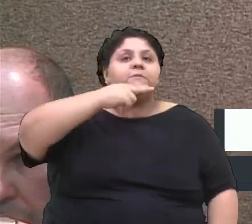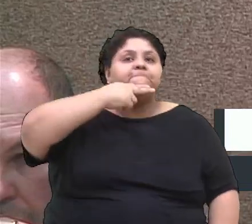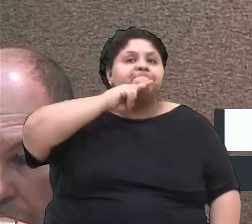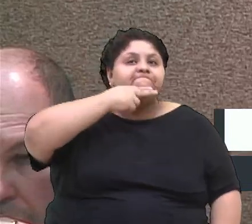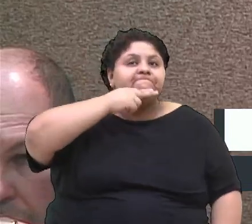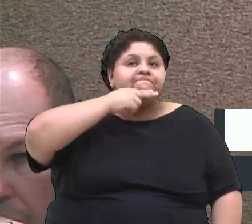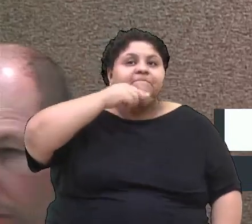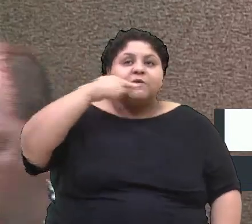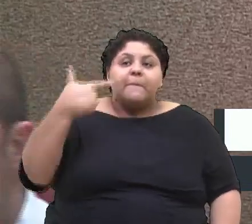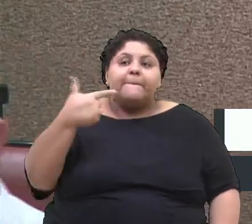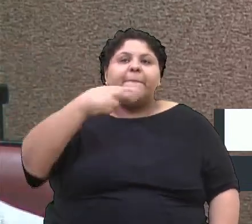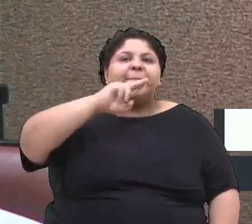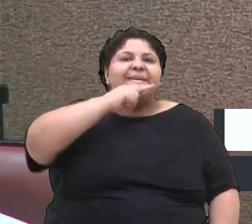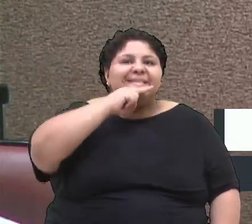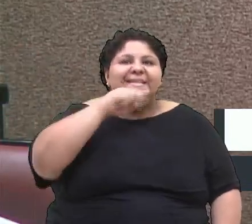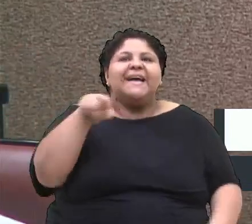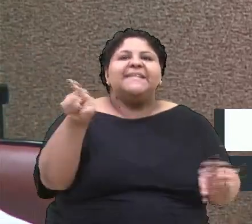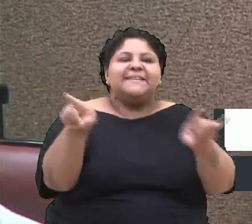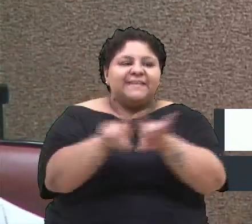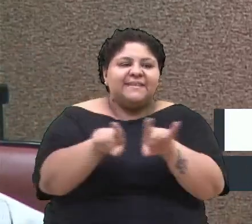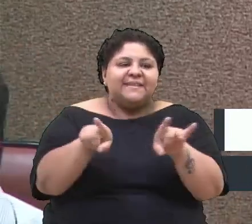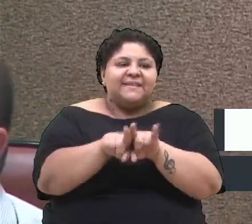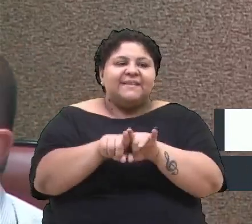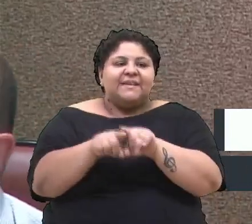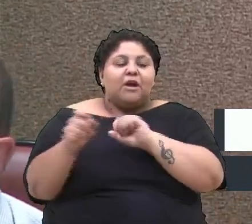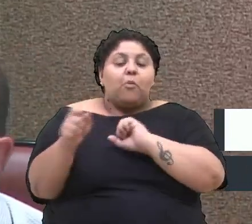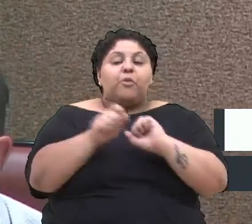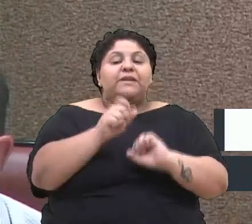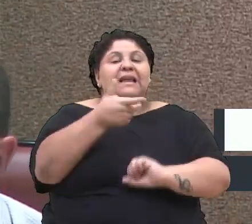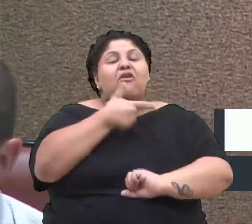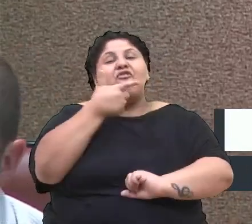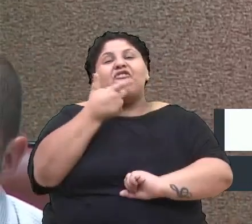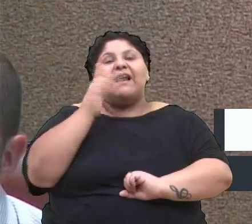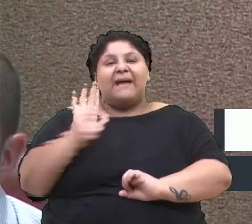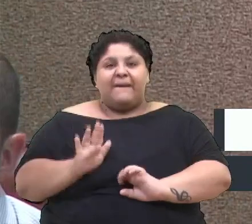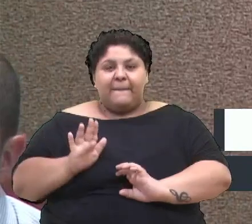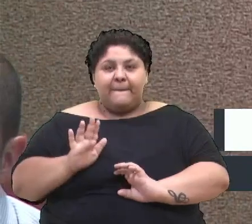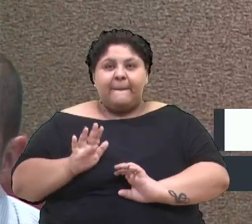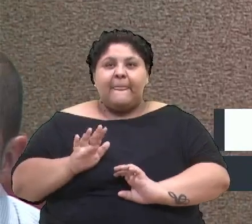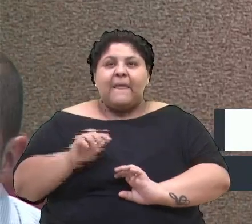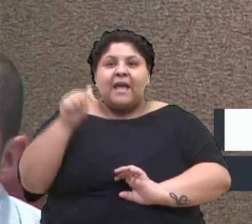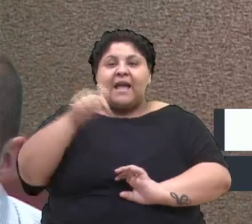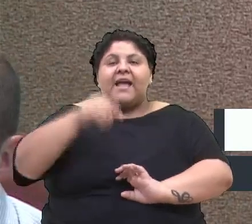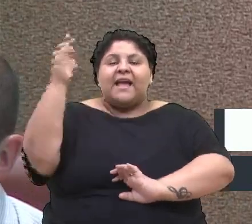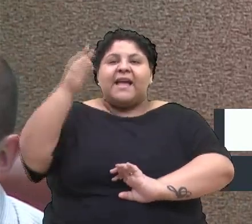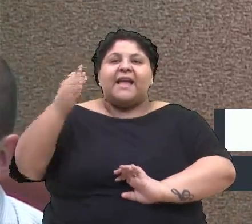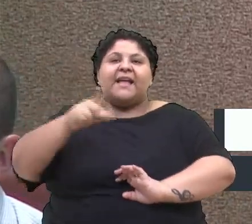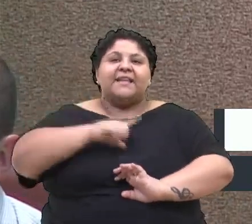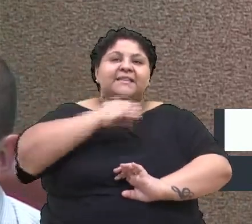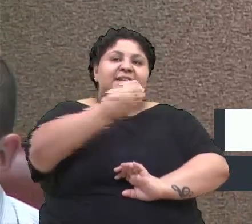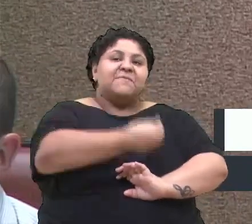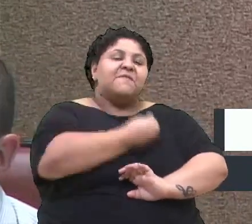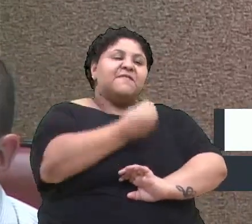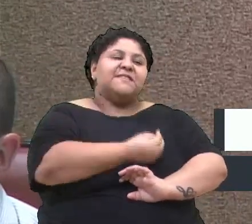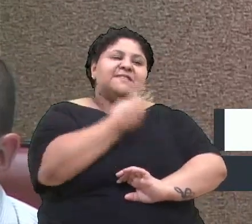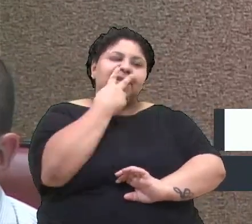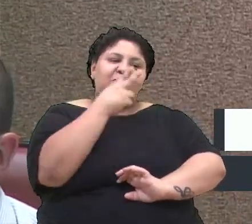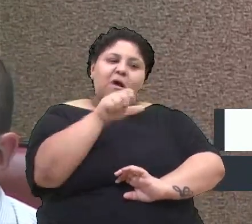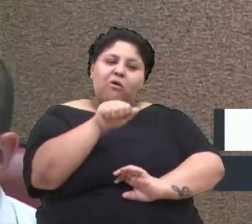bisnetos, poderão dizer, aqui no Brasil se tem uma vida que nem na Suíça,